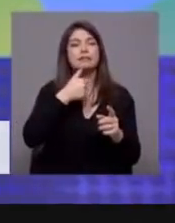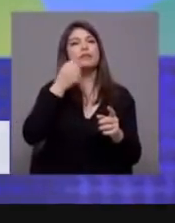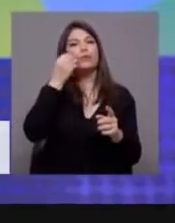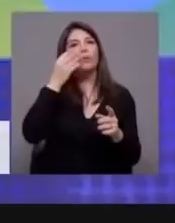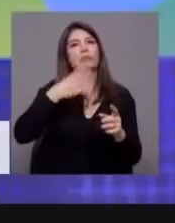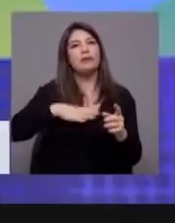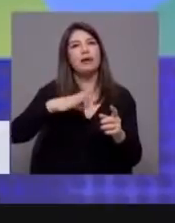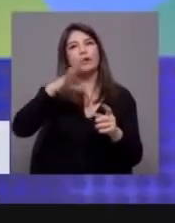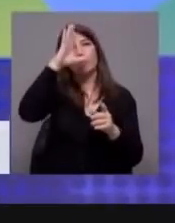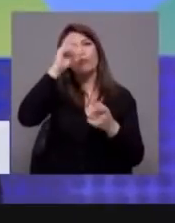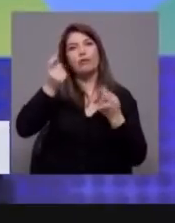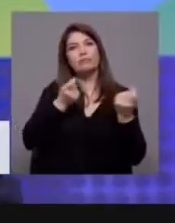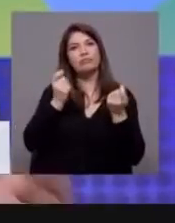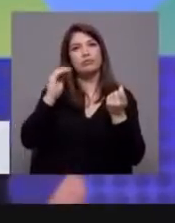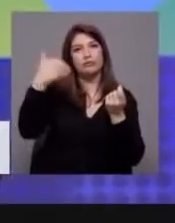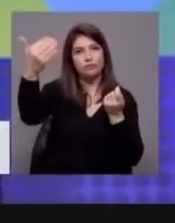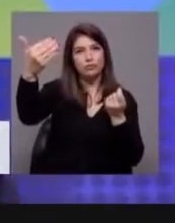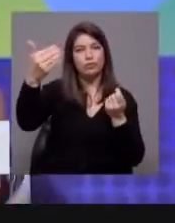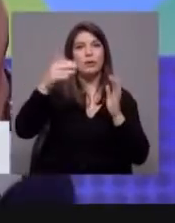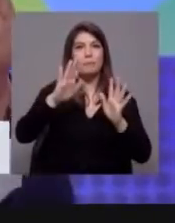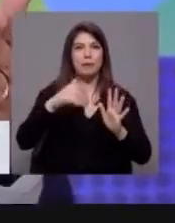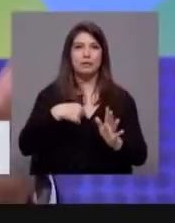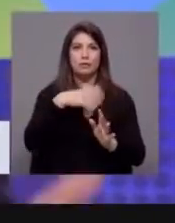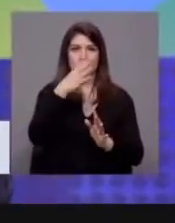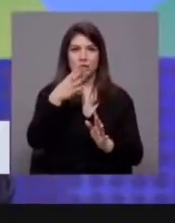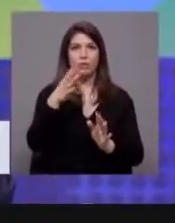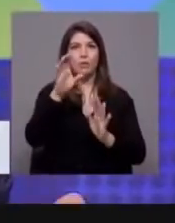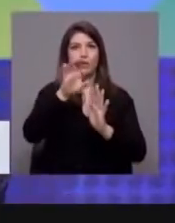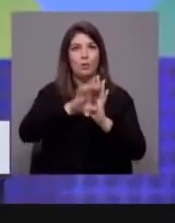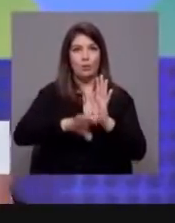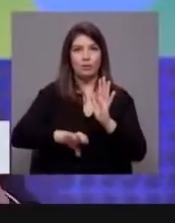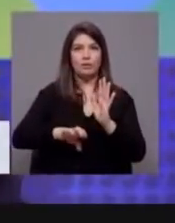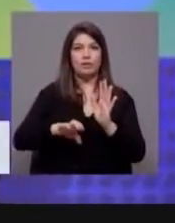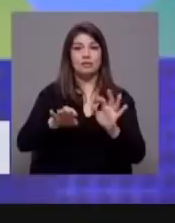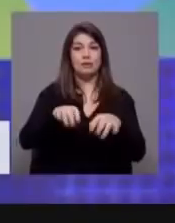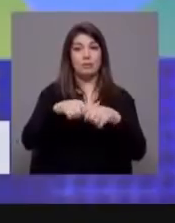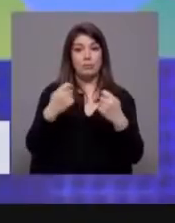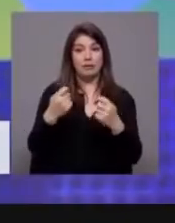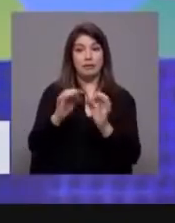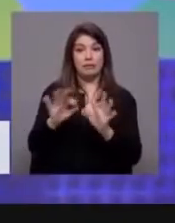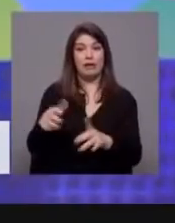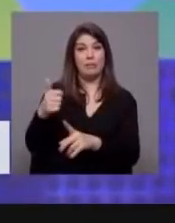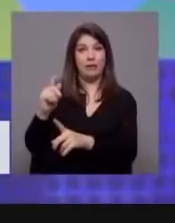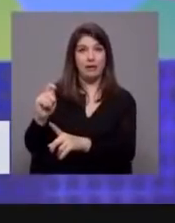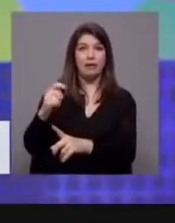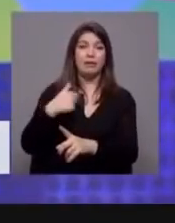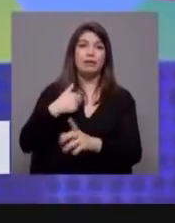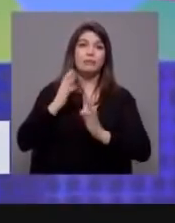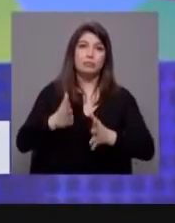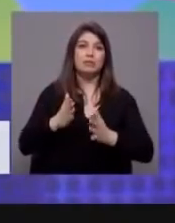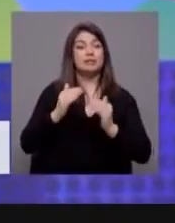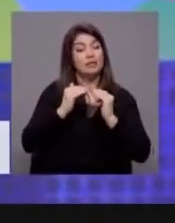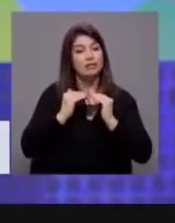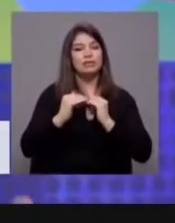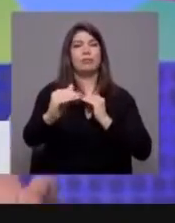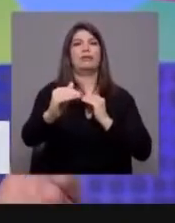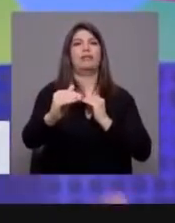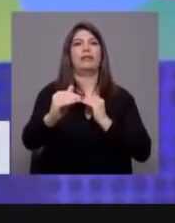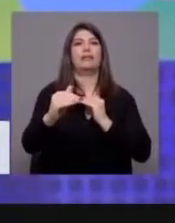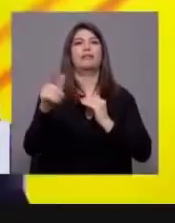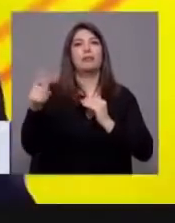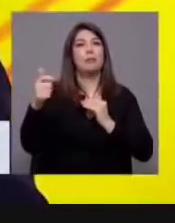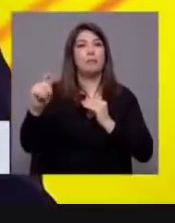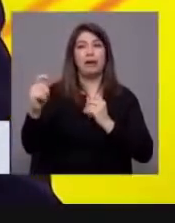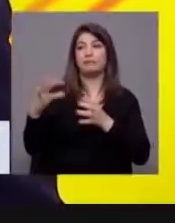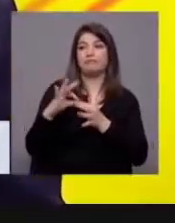governar. Aquilo que me compete dizer é que nestas condições, compartilhos como bloco, nós, de facto, precisamos de uma solução de estabilidade e António Costa, Catarina